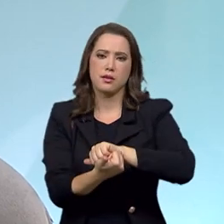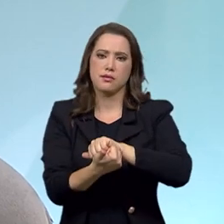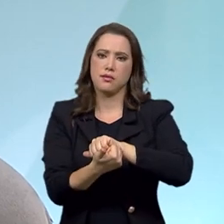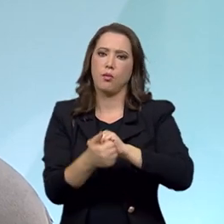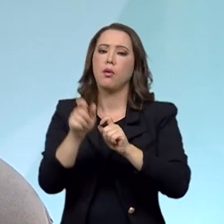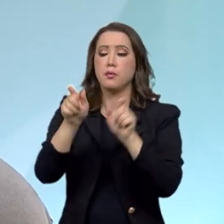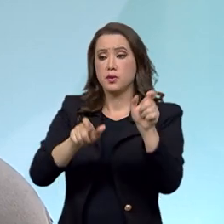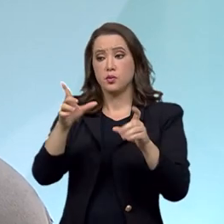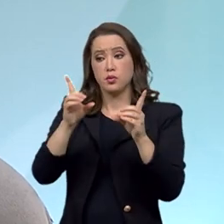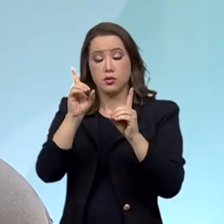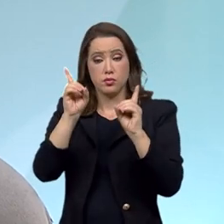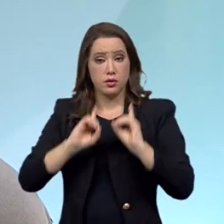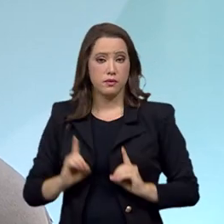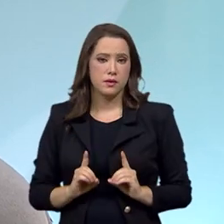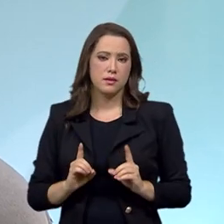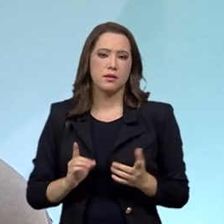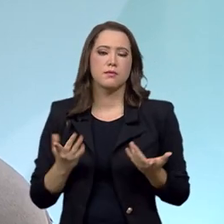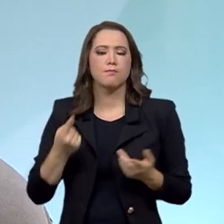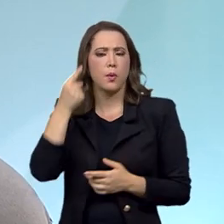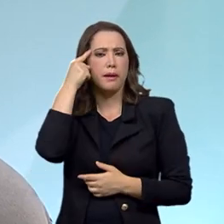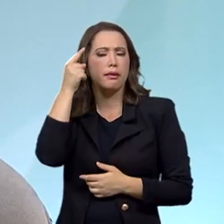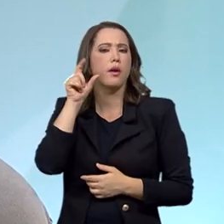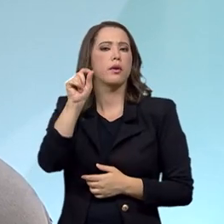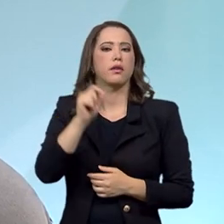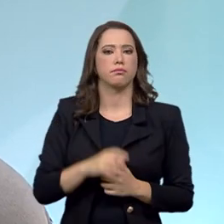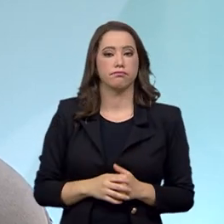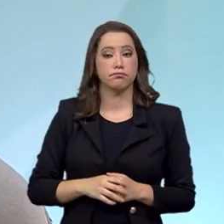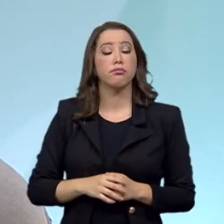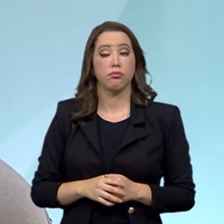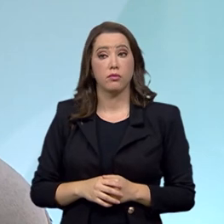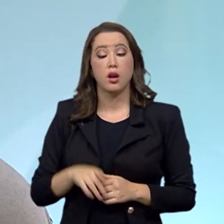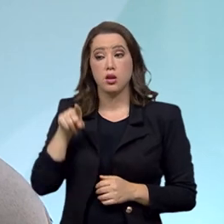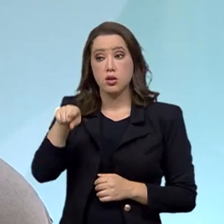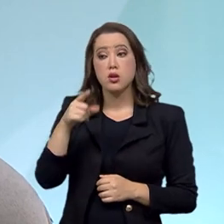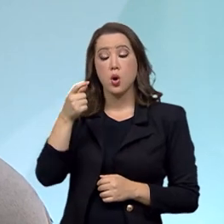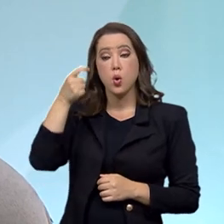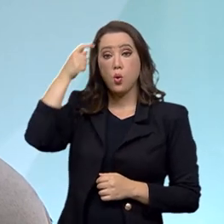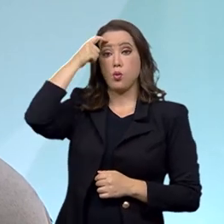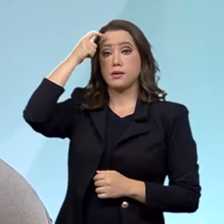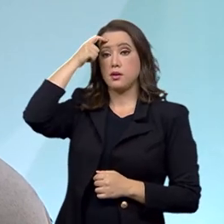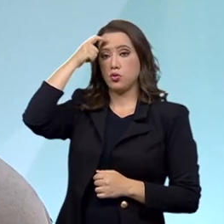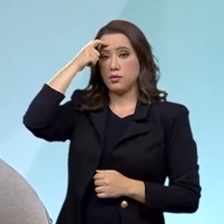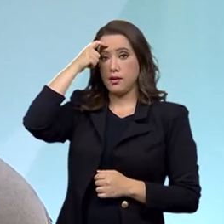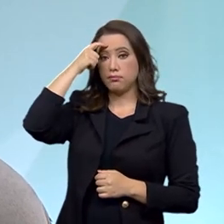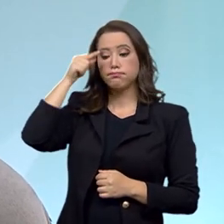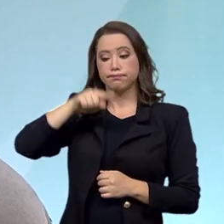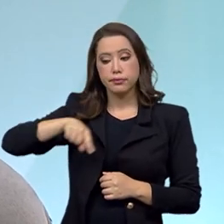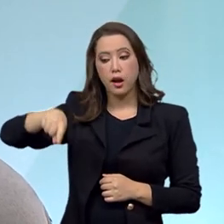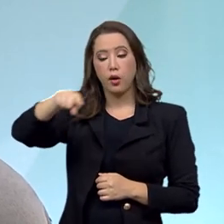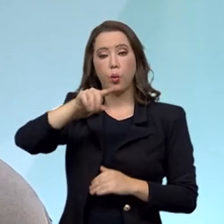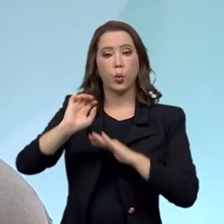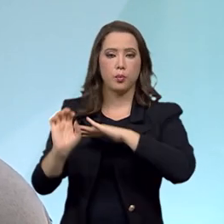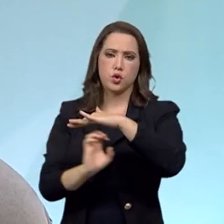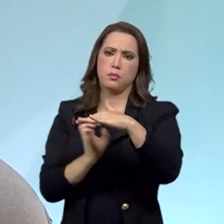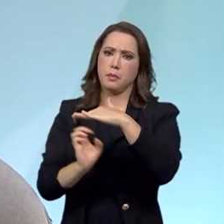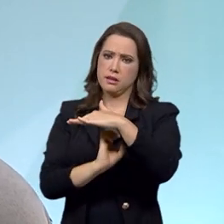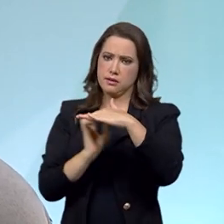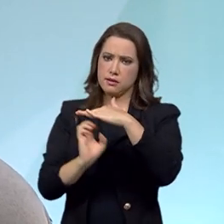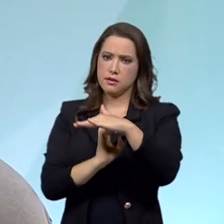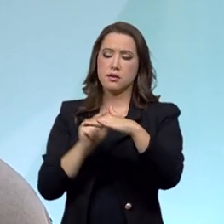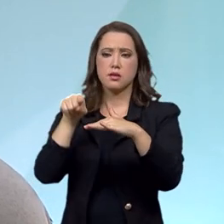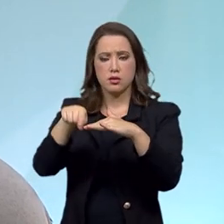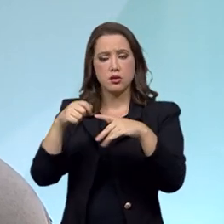criar um programa de conscientização em que as empresas assumam conosco o compromisso de que os seus produtos e